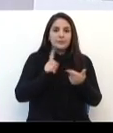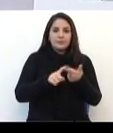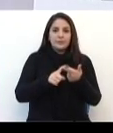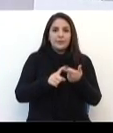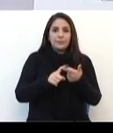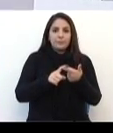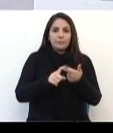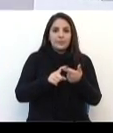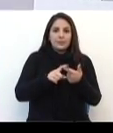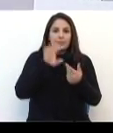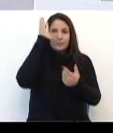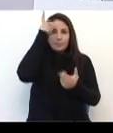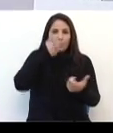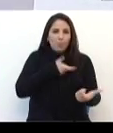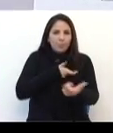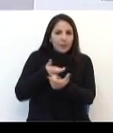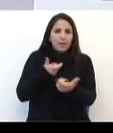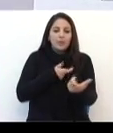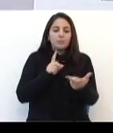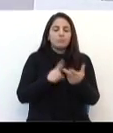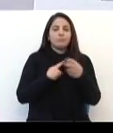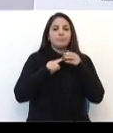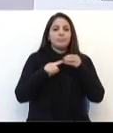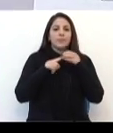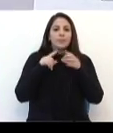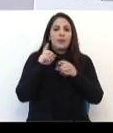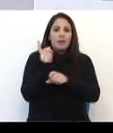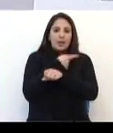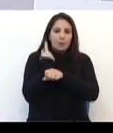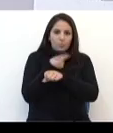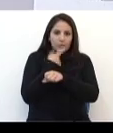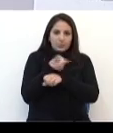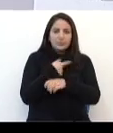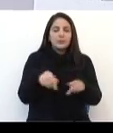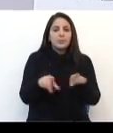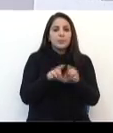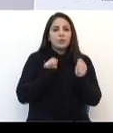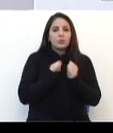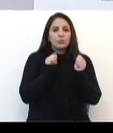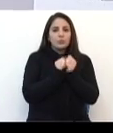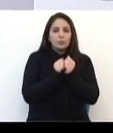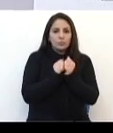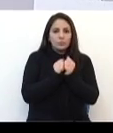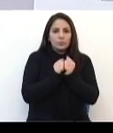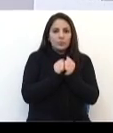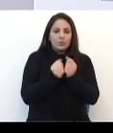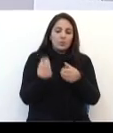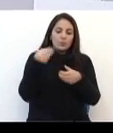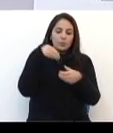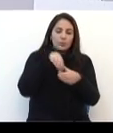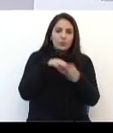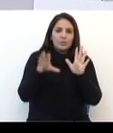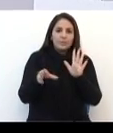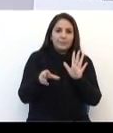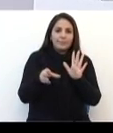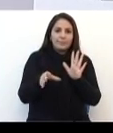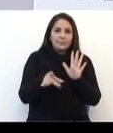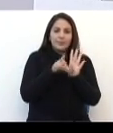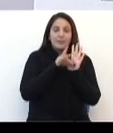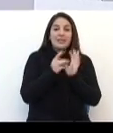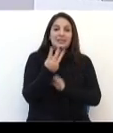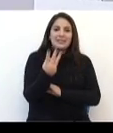Corpo de Bombeiros e principalmente as ambulâncias. Junto a esta indicação, eu tenho indicação também de três